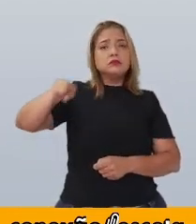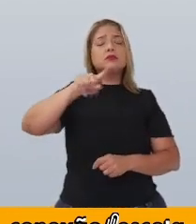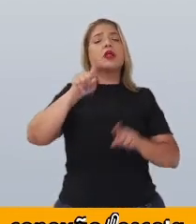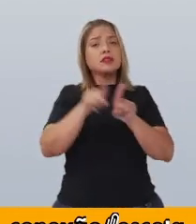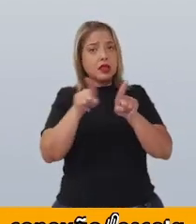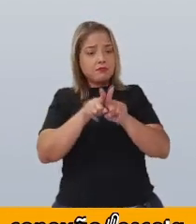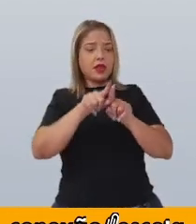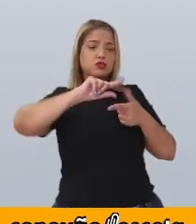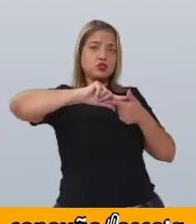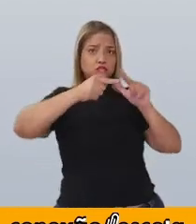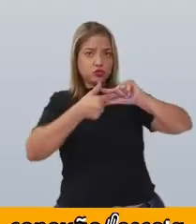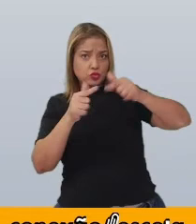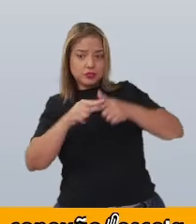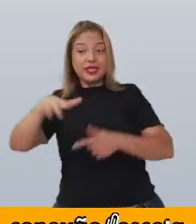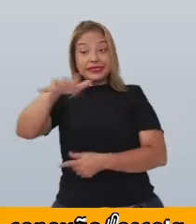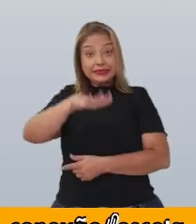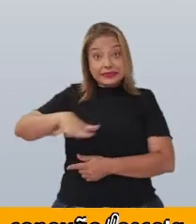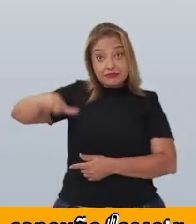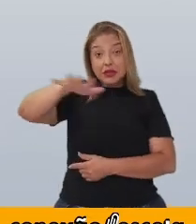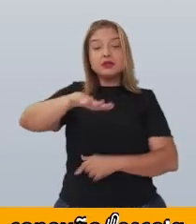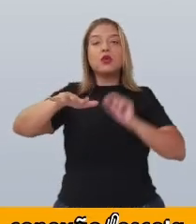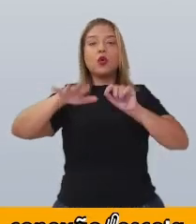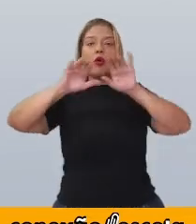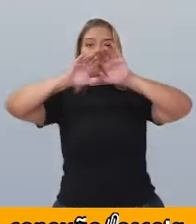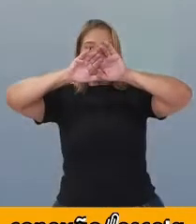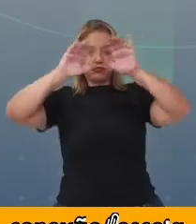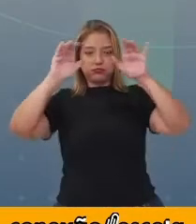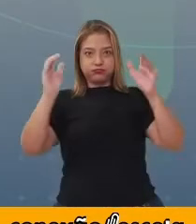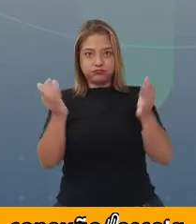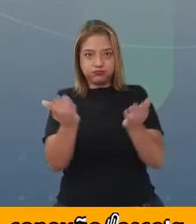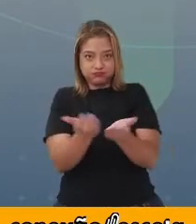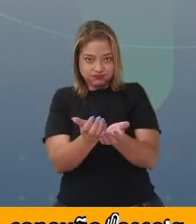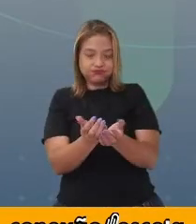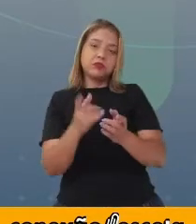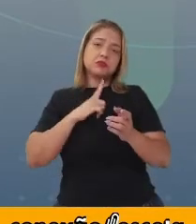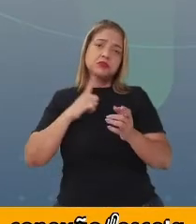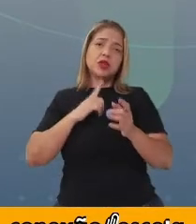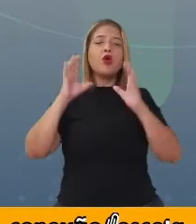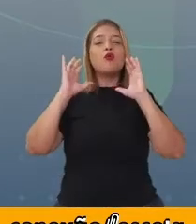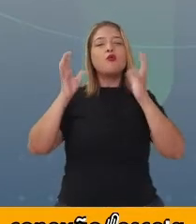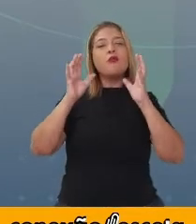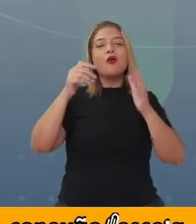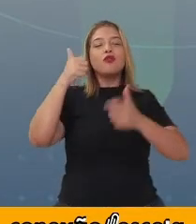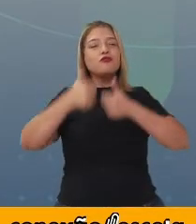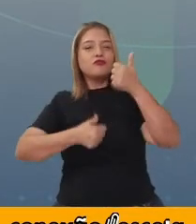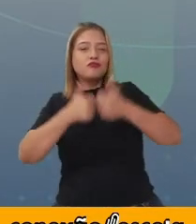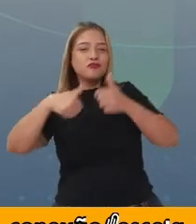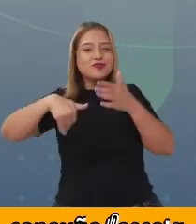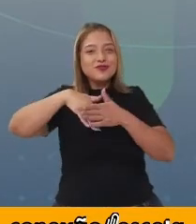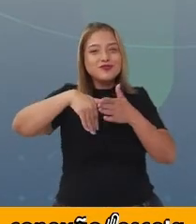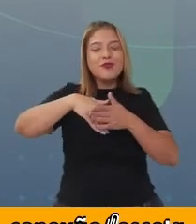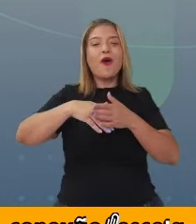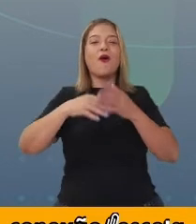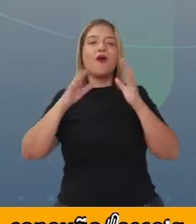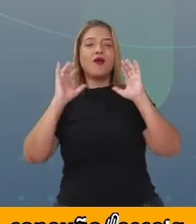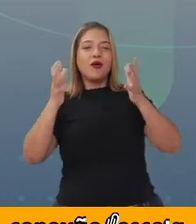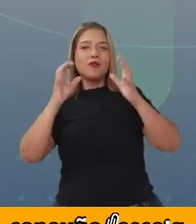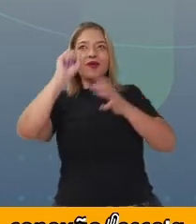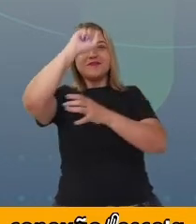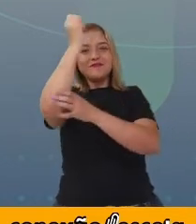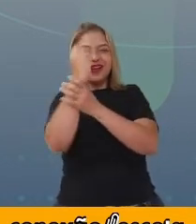espacial como um corpo redondo. Então, a gente tem a bola de futebol, a bola de basquete e